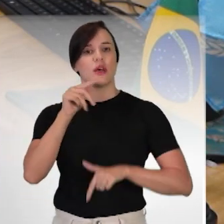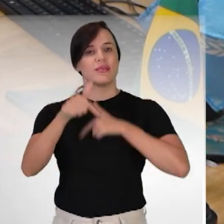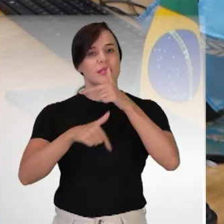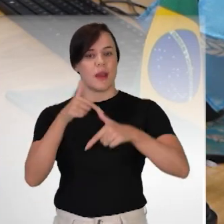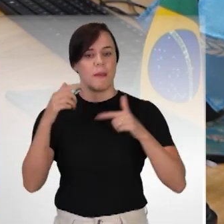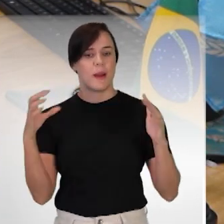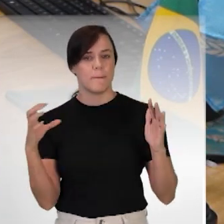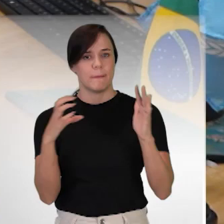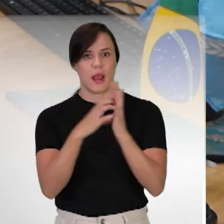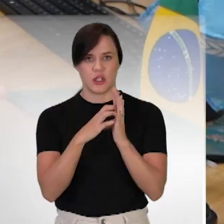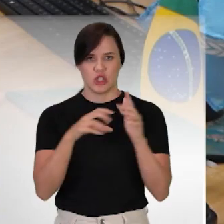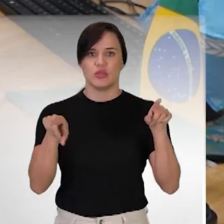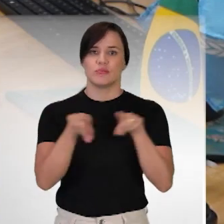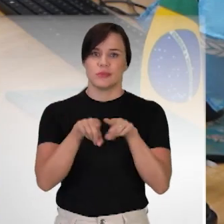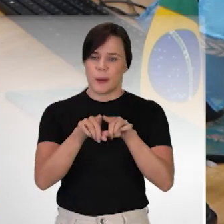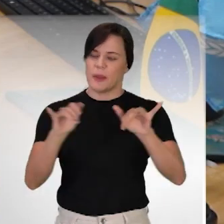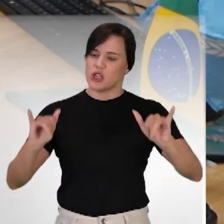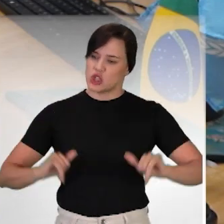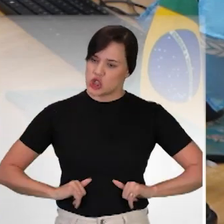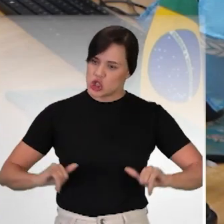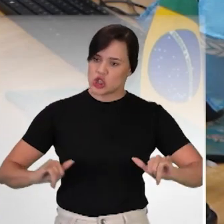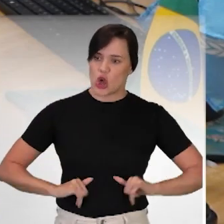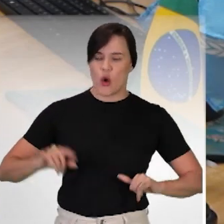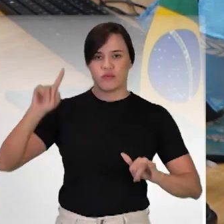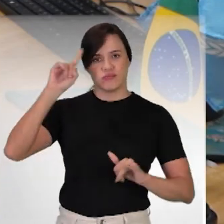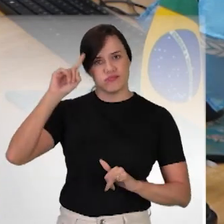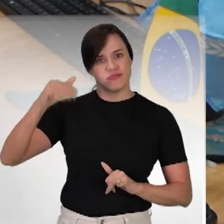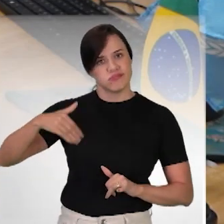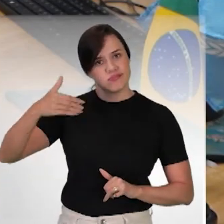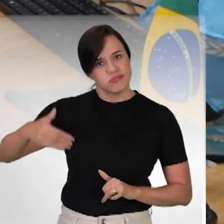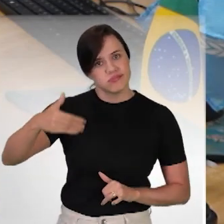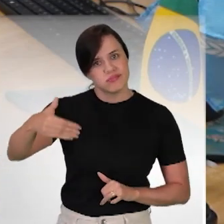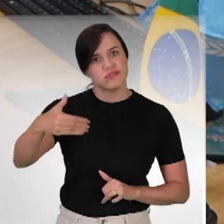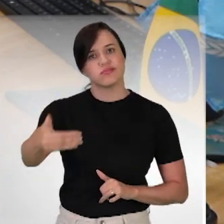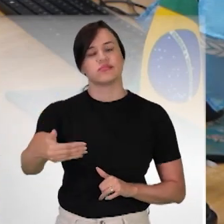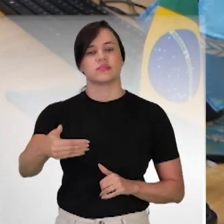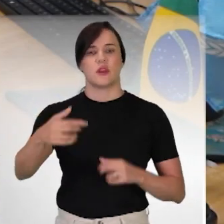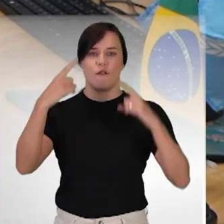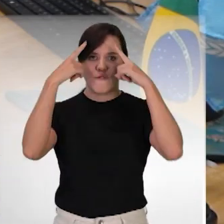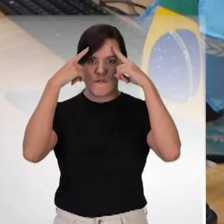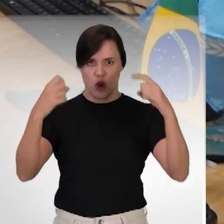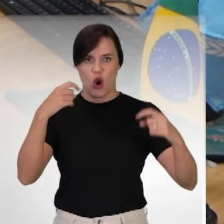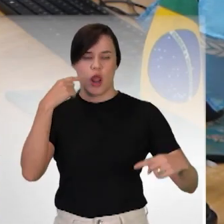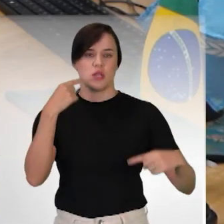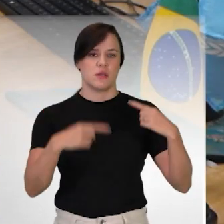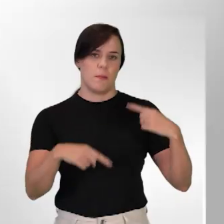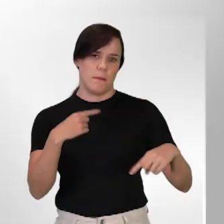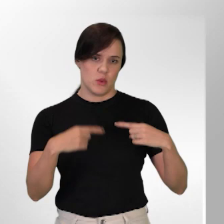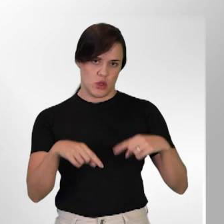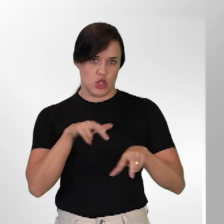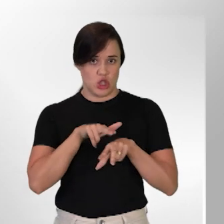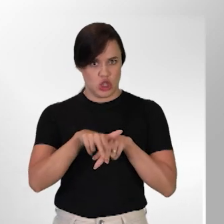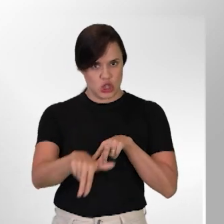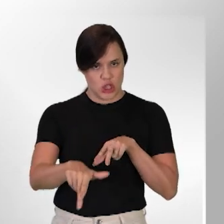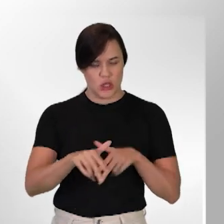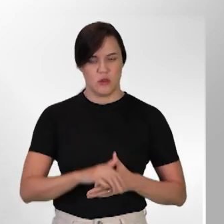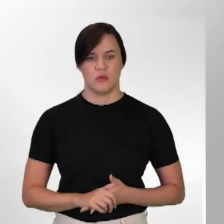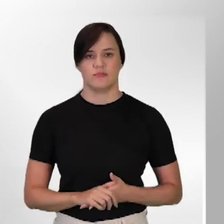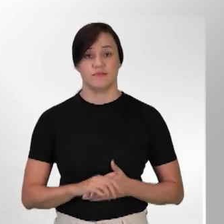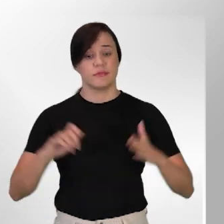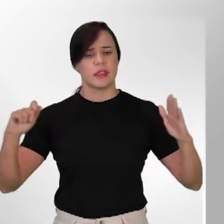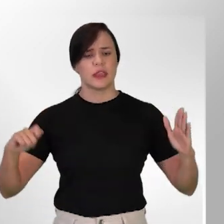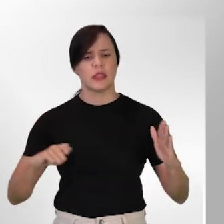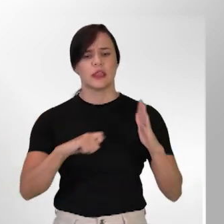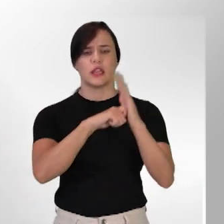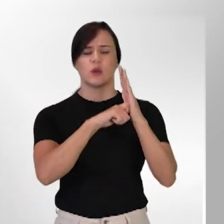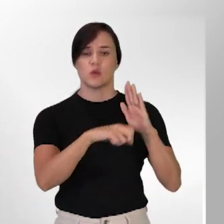trabalham em partidos políticos e que também sofrem no seu dia a dia, eventual violência política de gênero. E para denunciar o crime